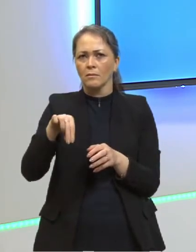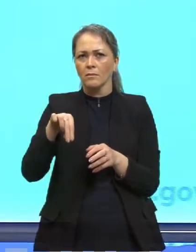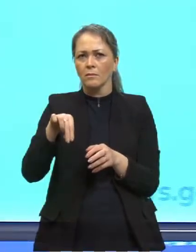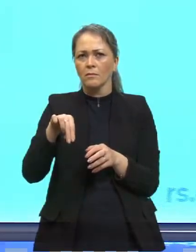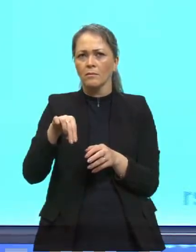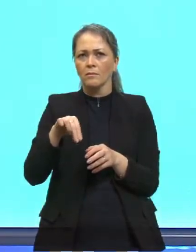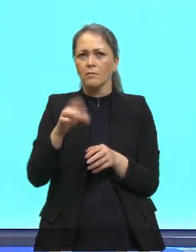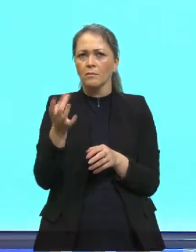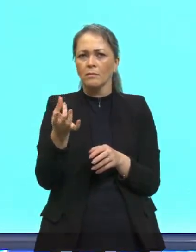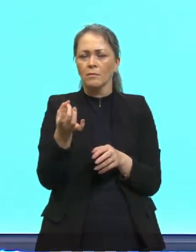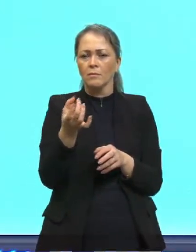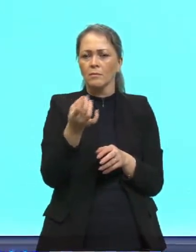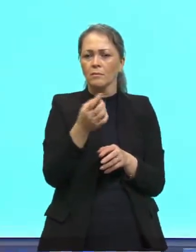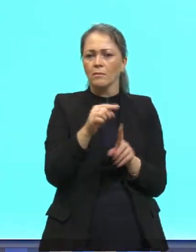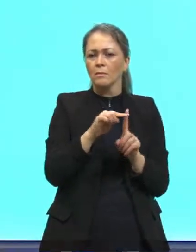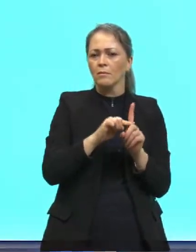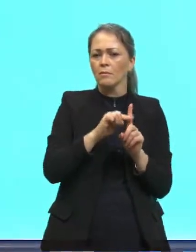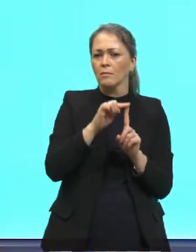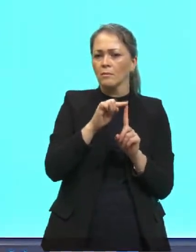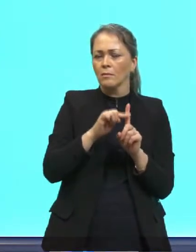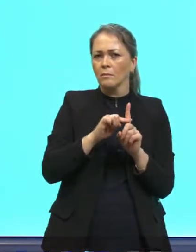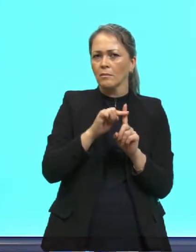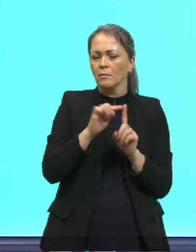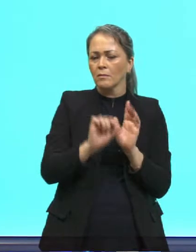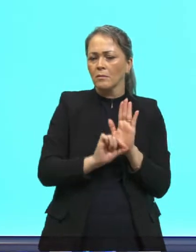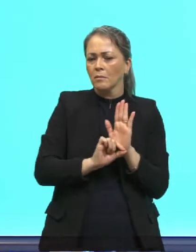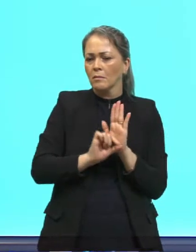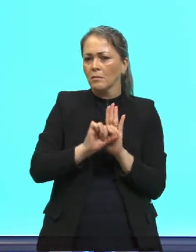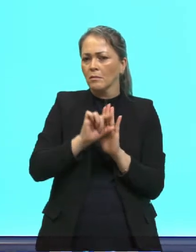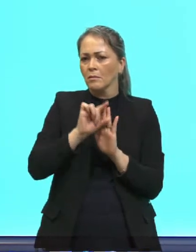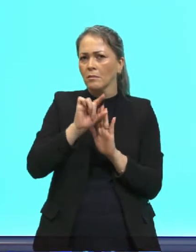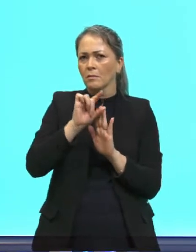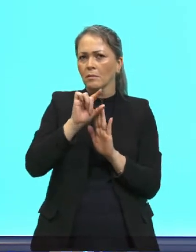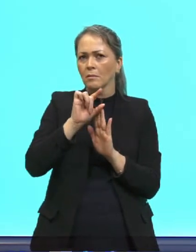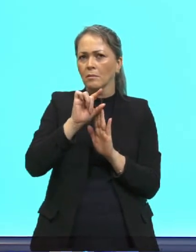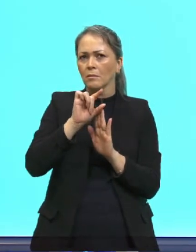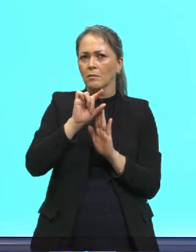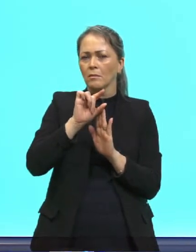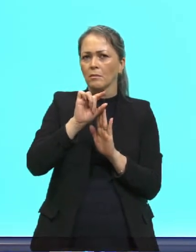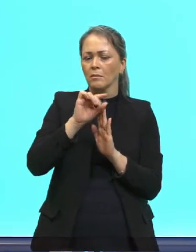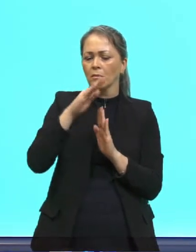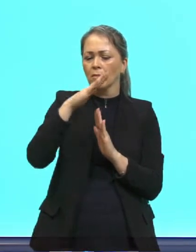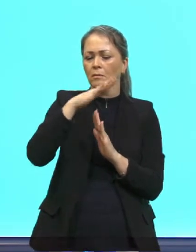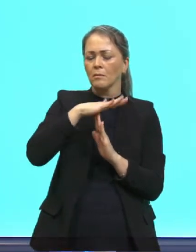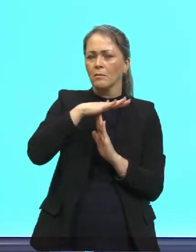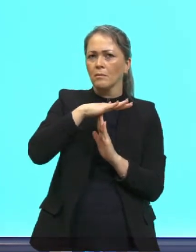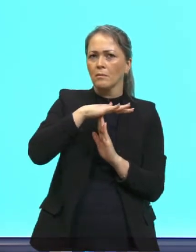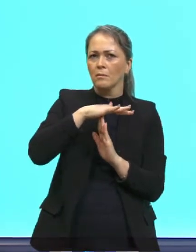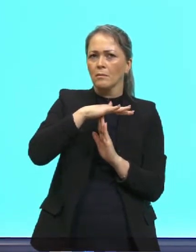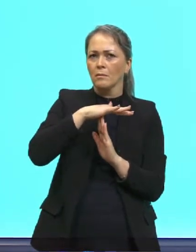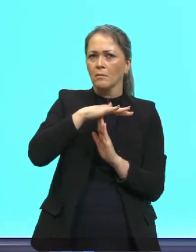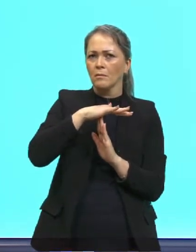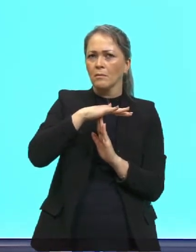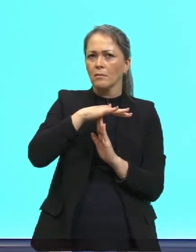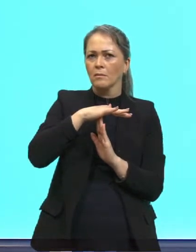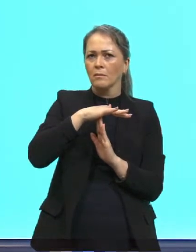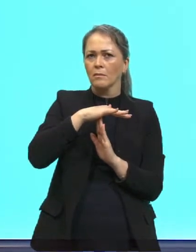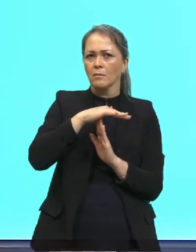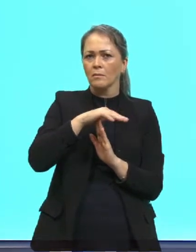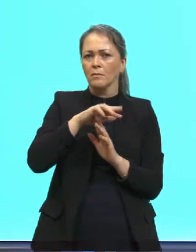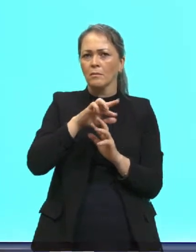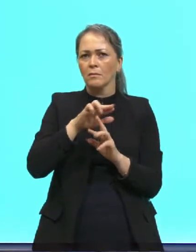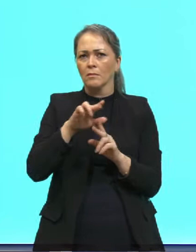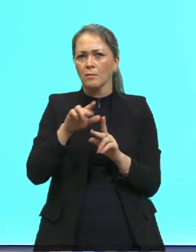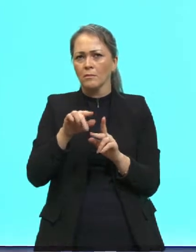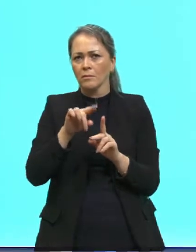em cada temperatura o máximo aqui, o comprimento máximo da intensidade vai ser diferente